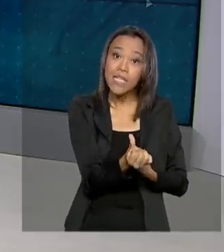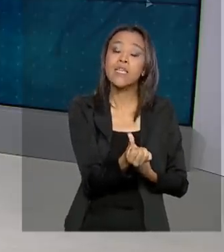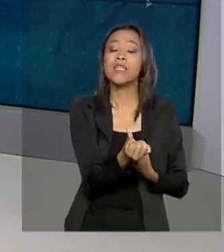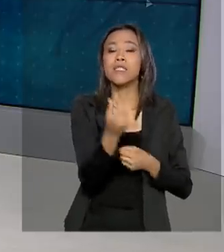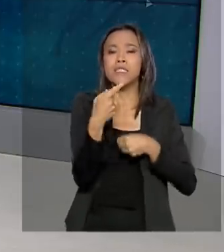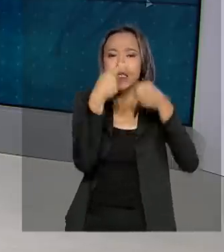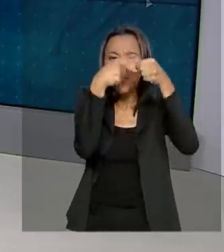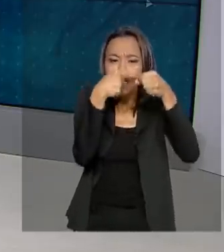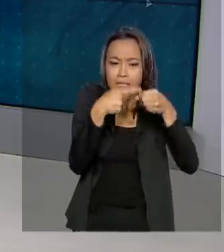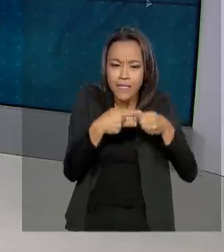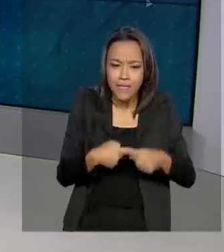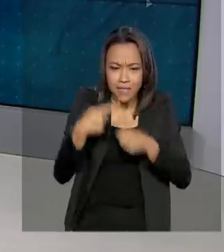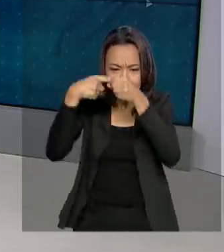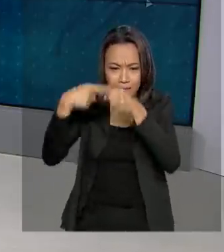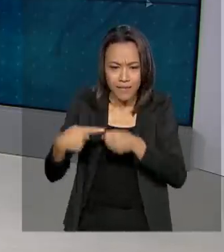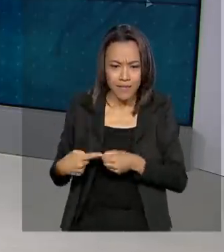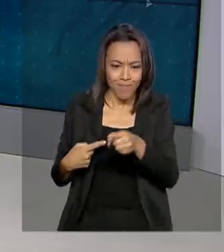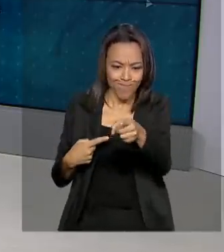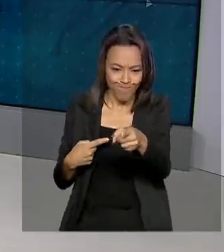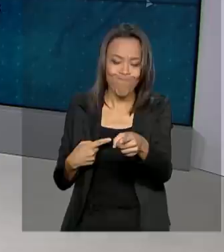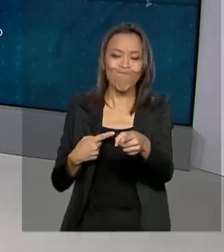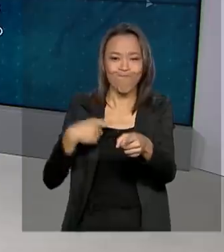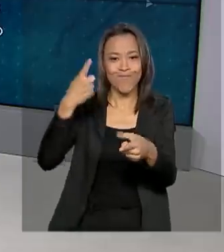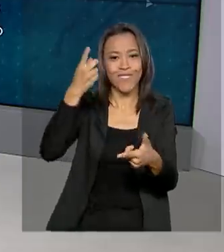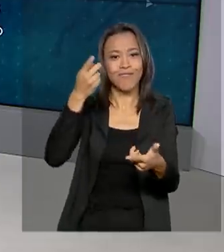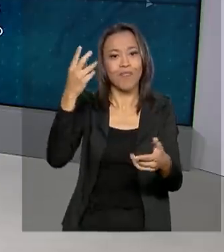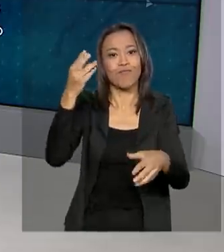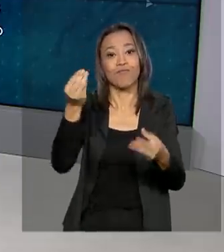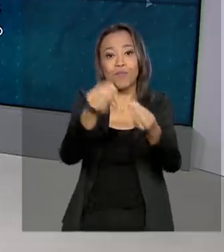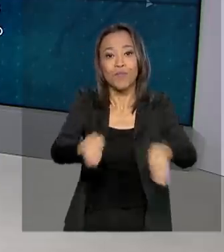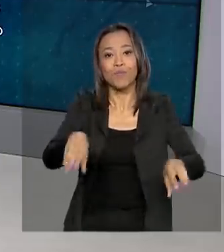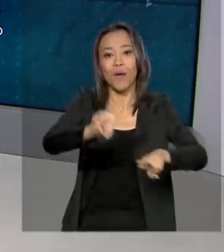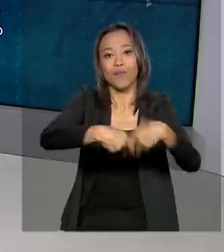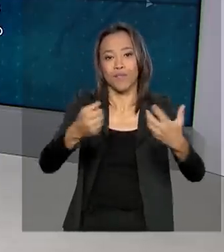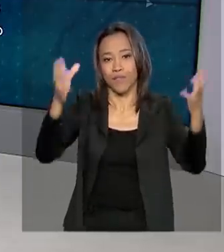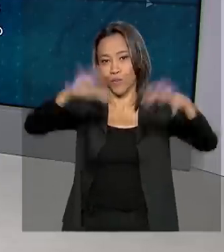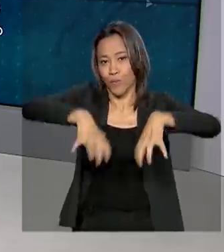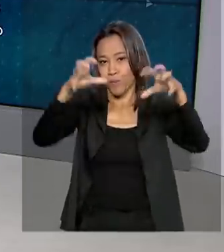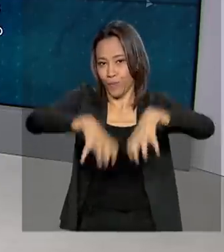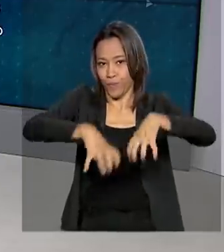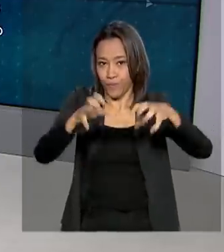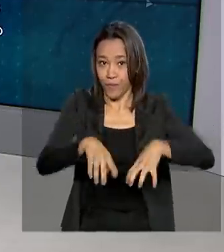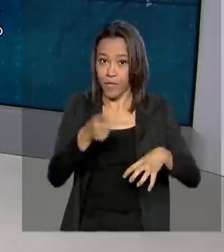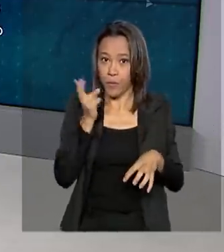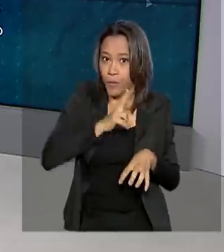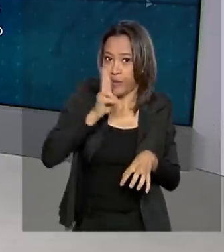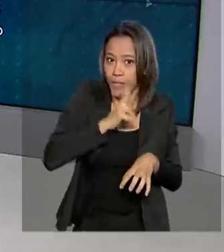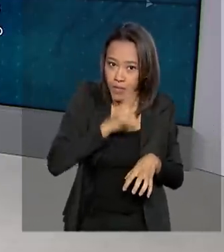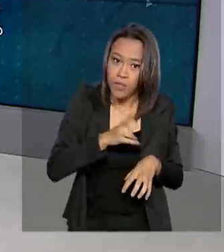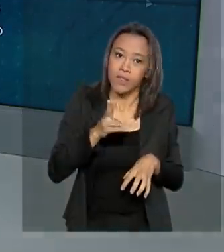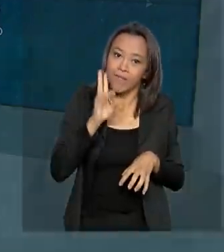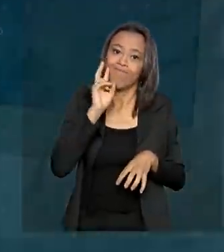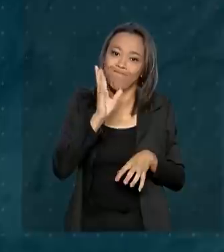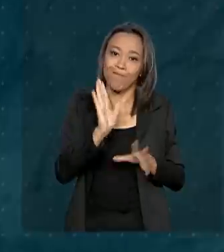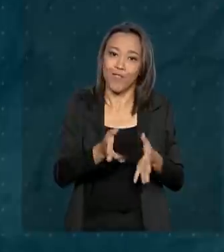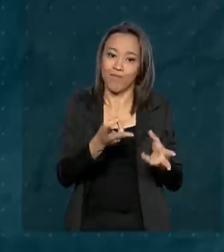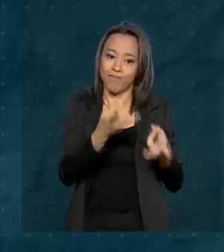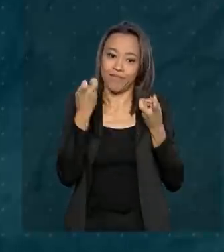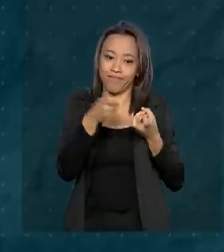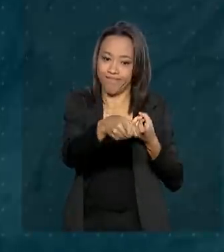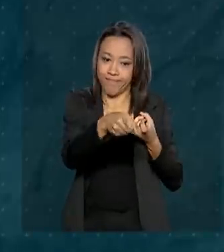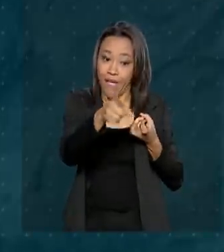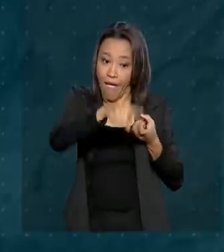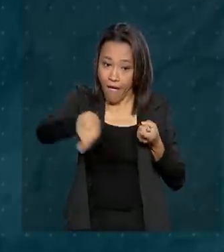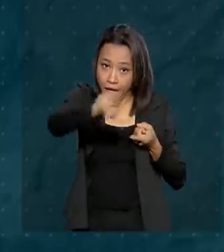que enfrentam dificuldades por conta das chuvas intensas e inundações. Com essa situação de emergência reconhecida, essas cidades